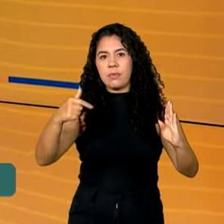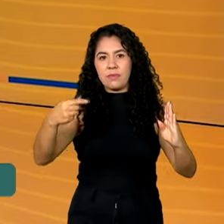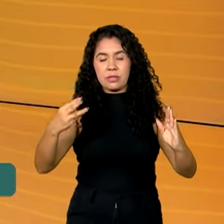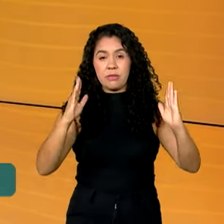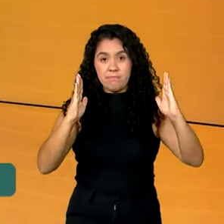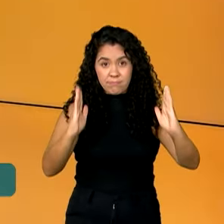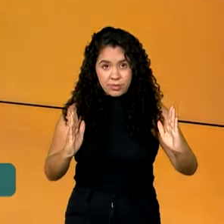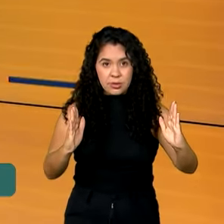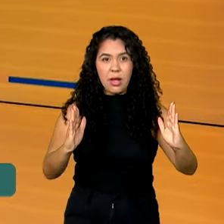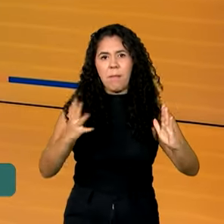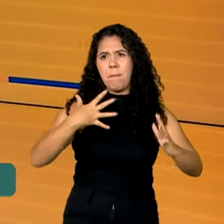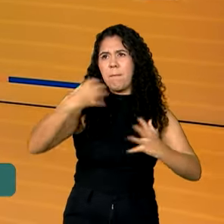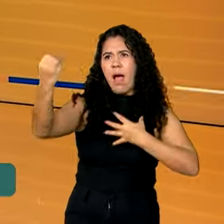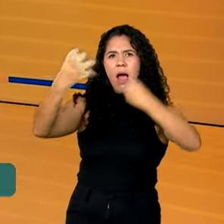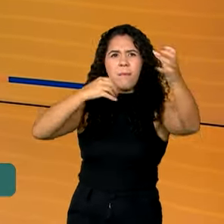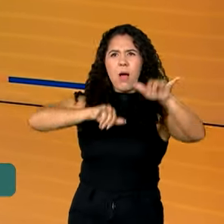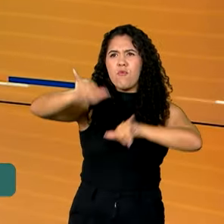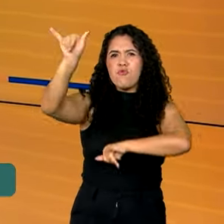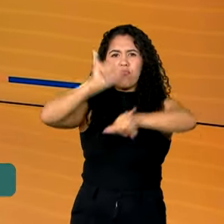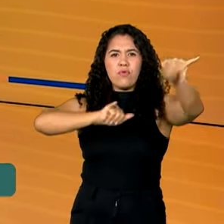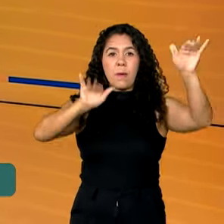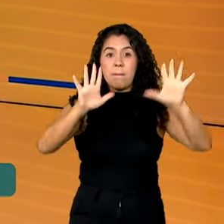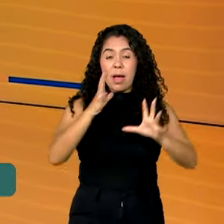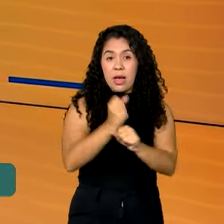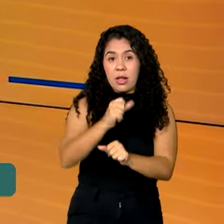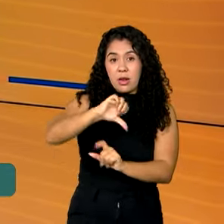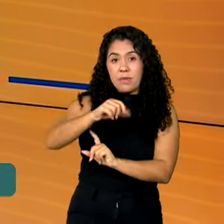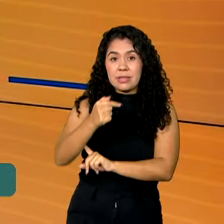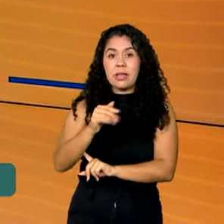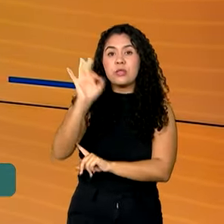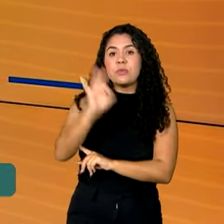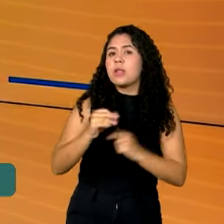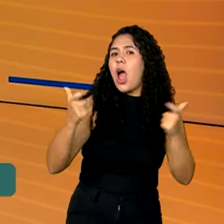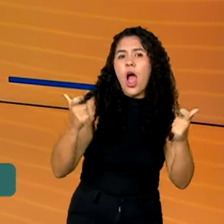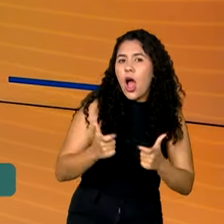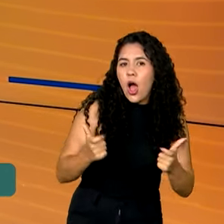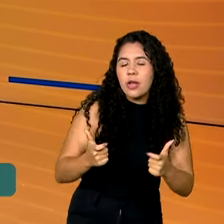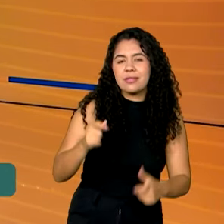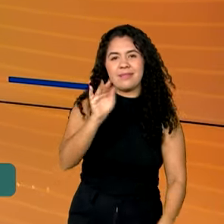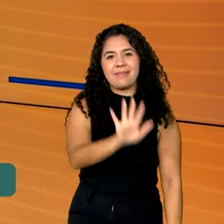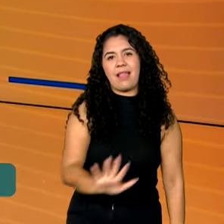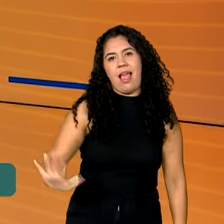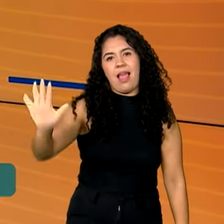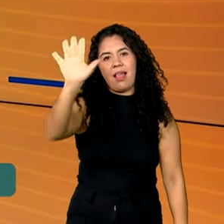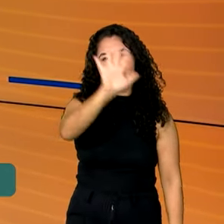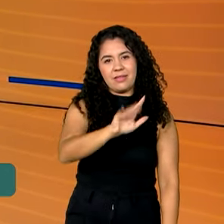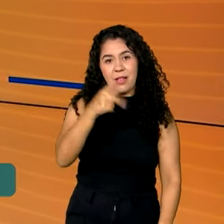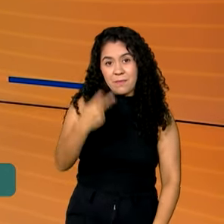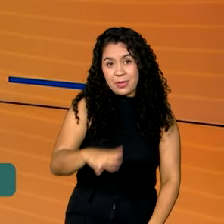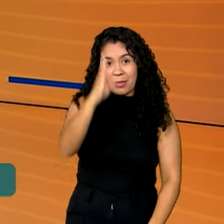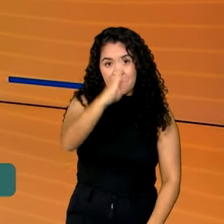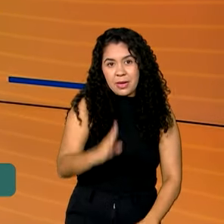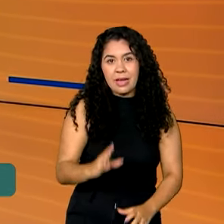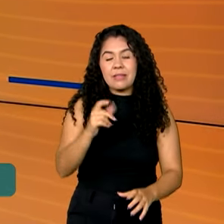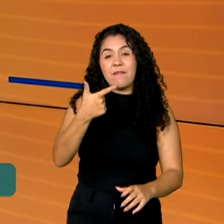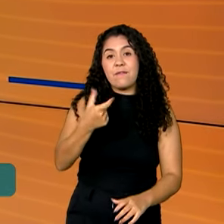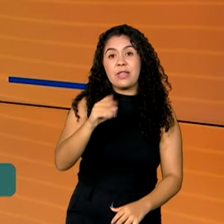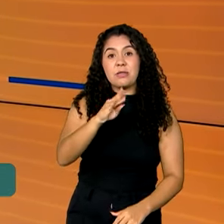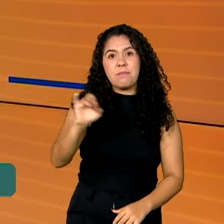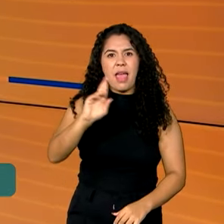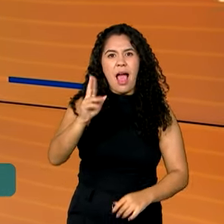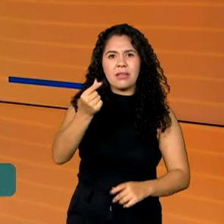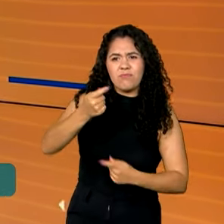de viagens feitas, 97% foram para destinos nacionais, movimentando 20 bilhões de reais na